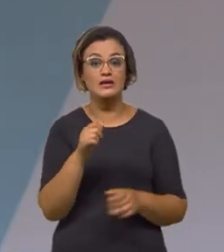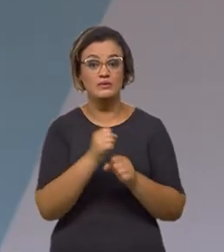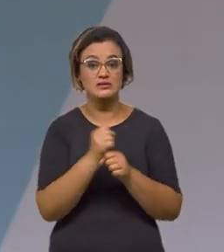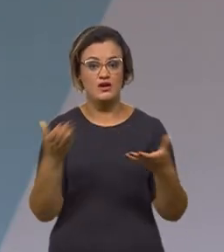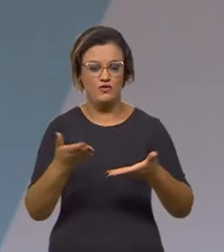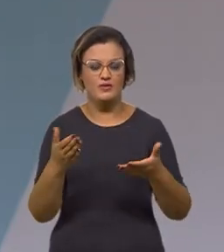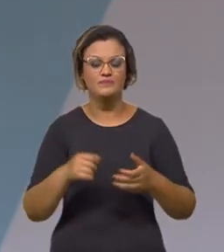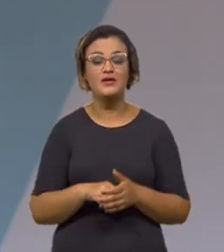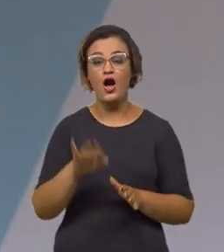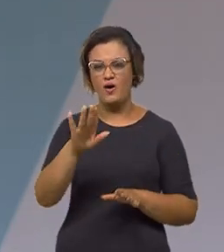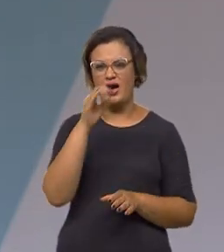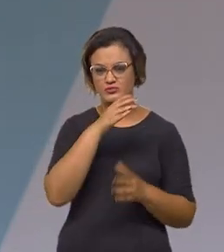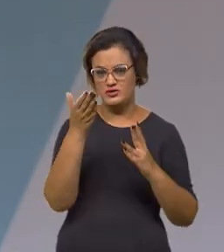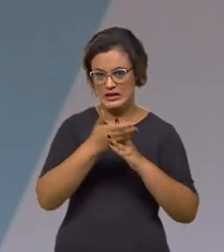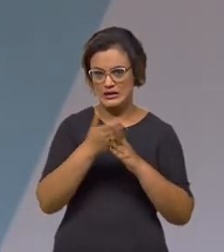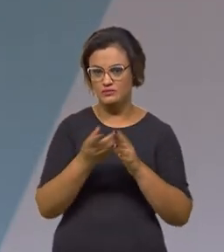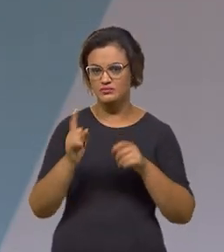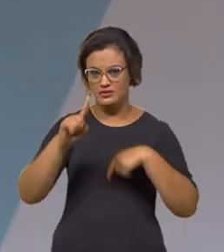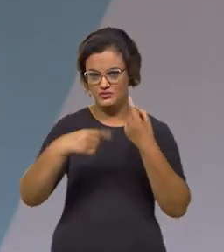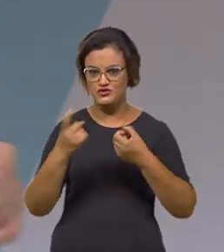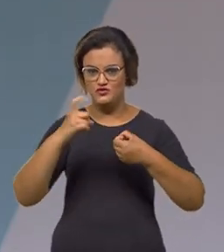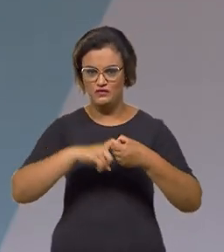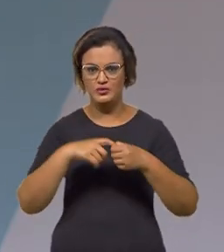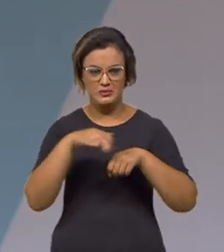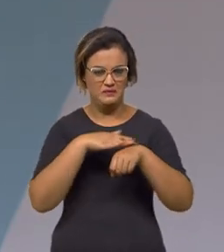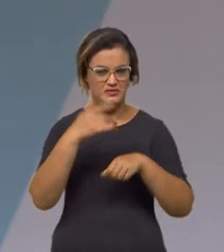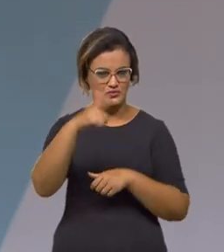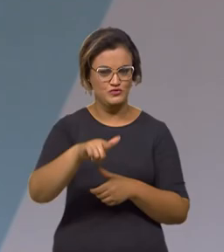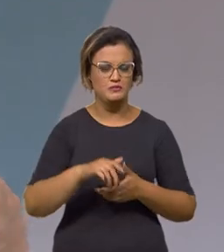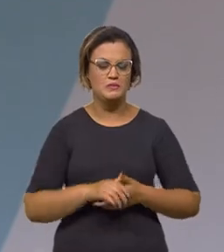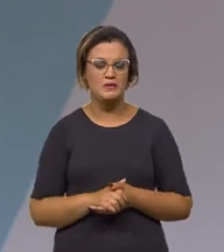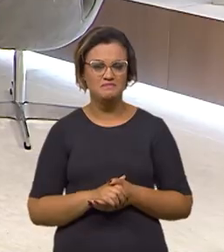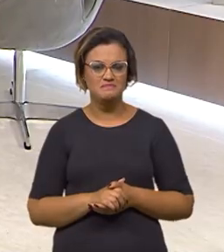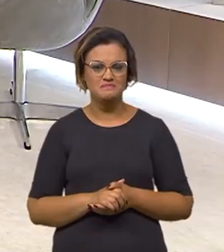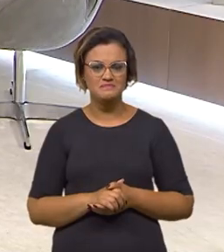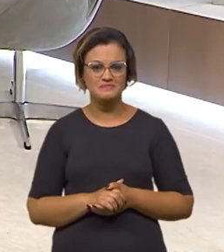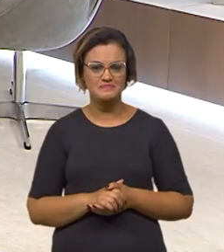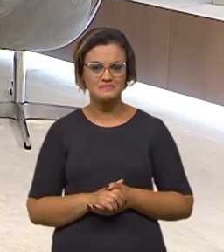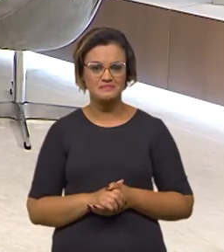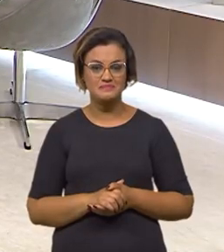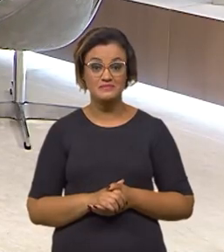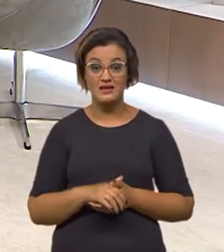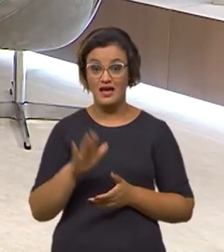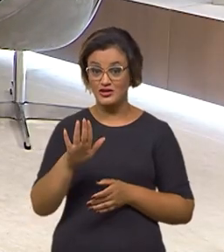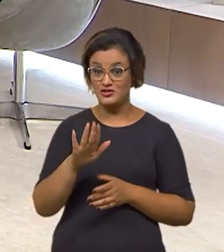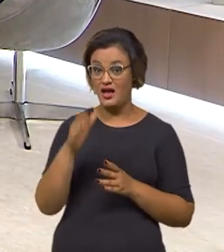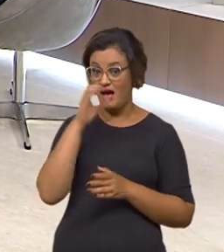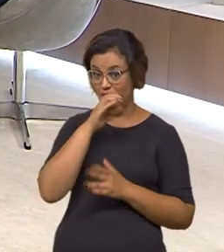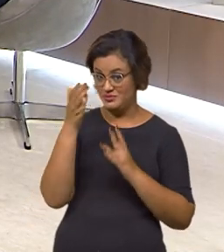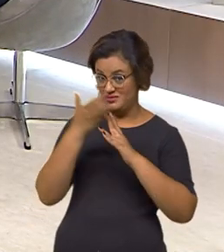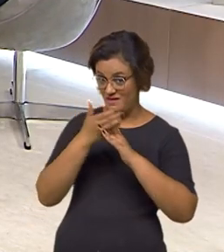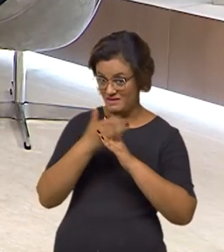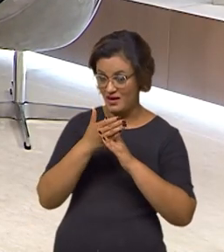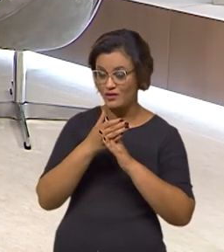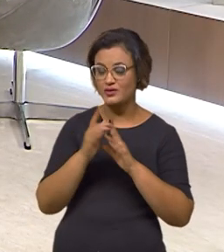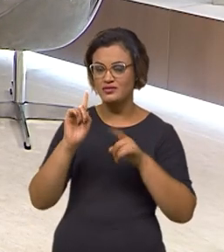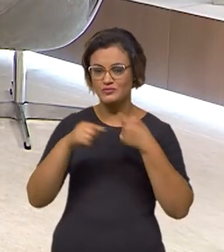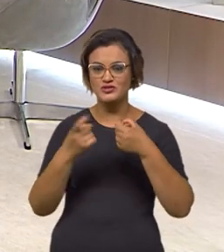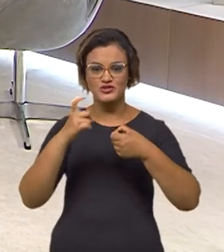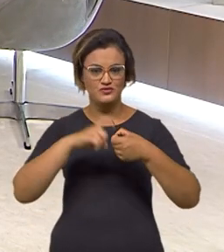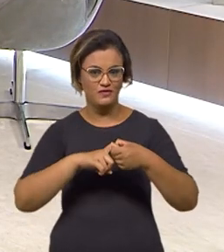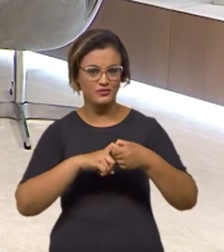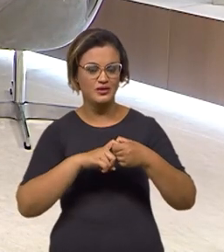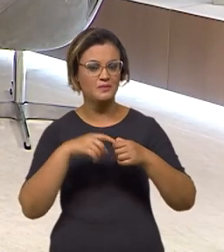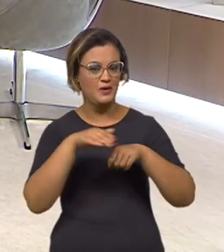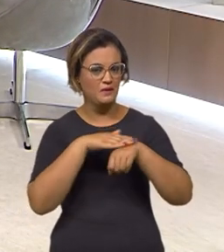Ministro, vamos para um rápido intervalo e a gente volta daqui a pouco para continuar o nosso bate-papo aqui. Vamos para um rápido intervalo e voltamos em